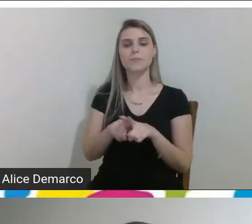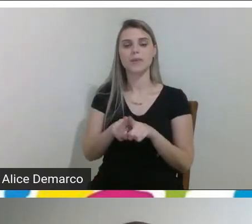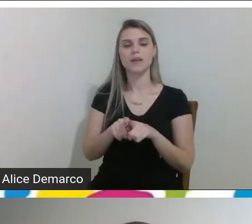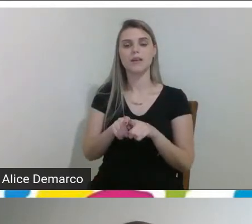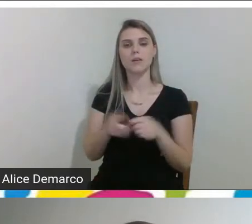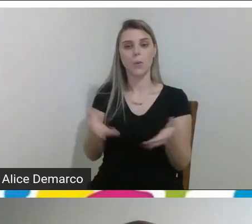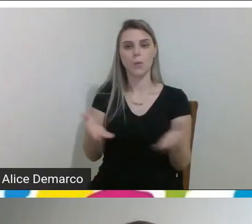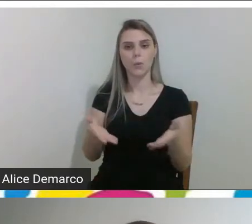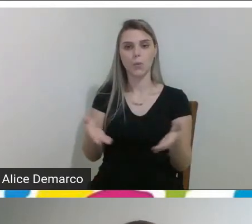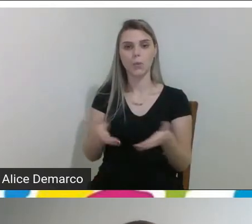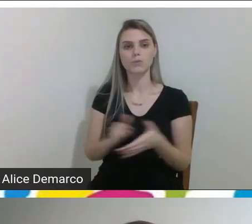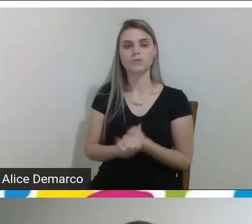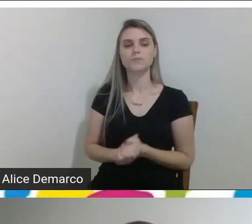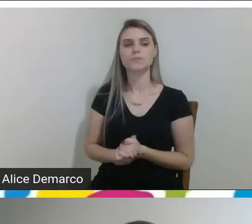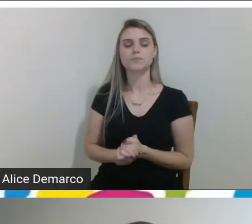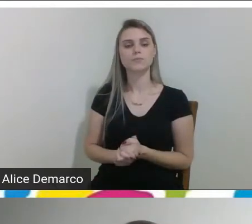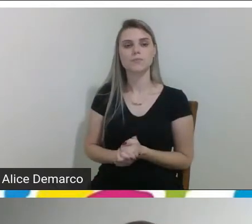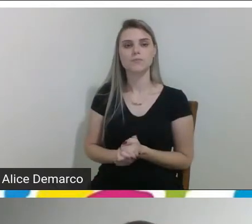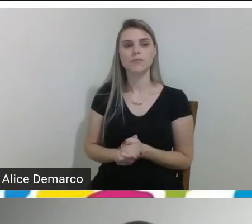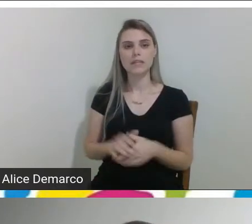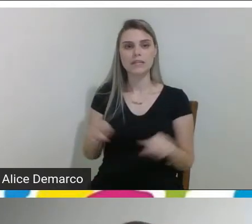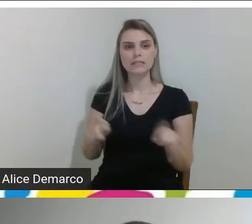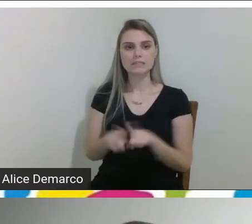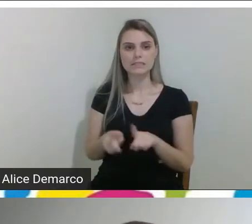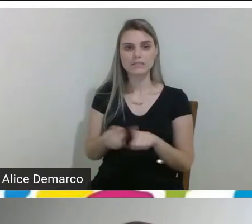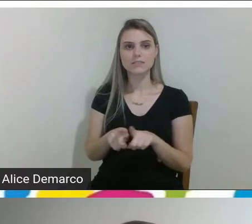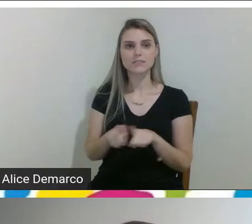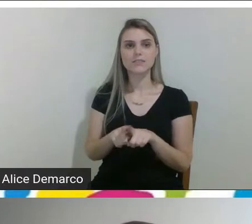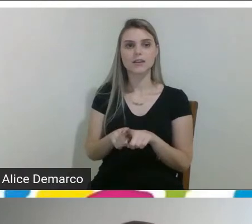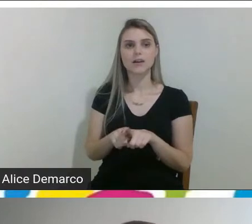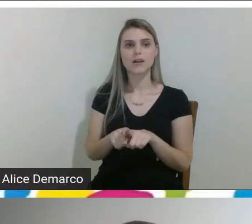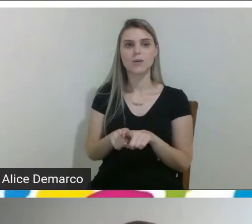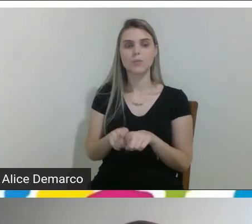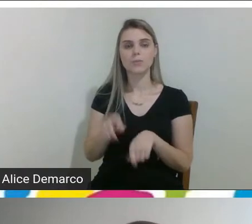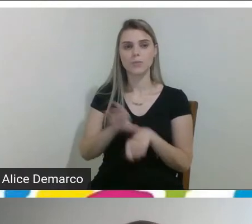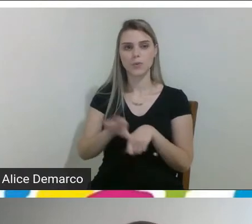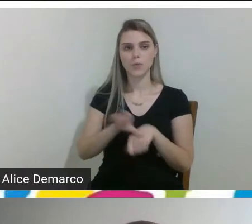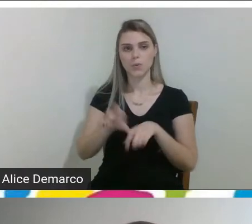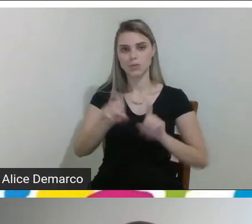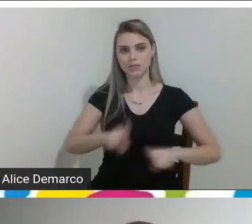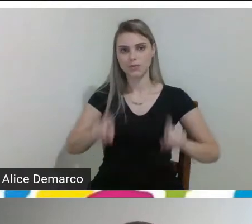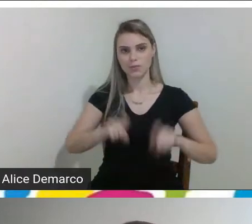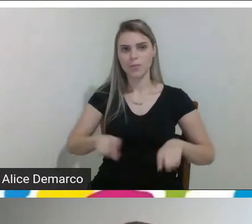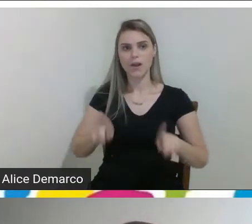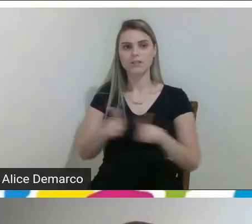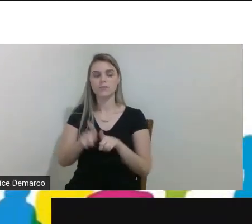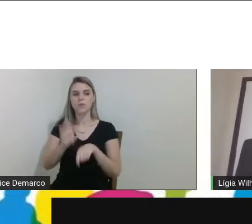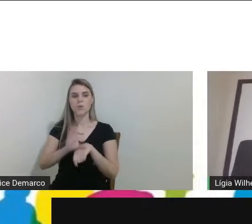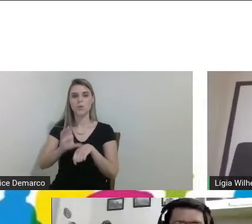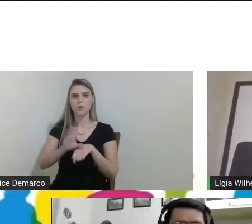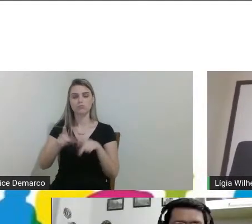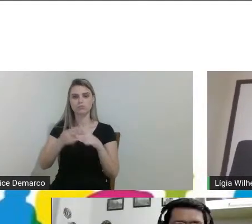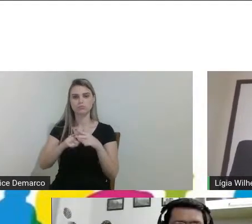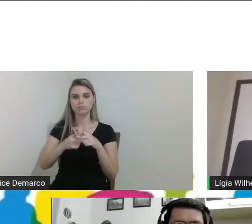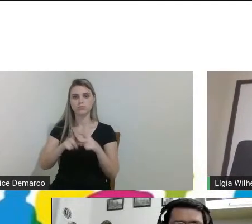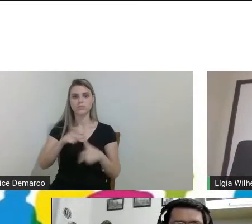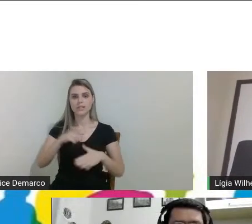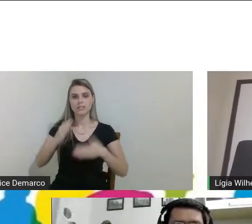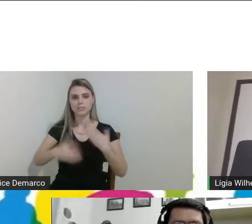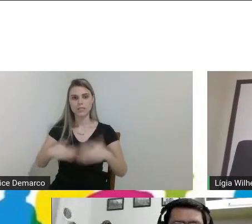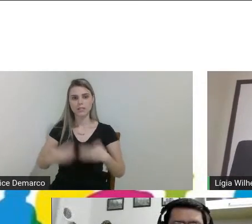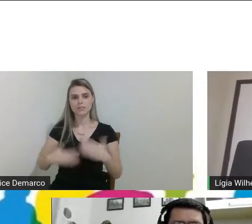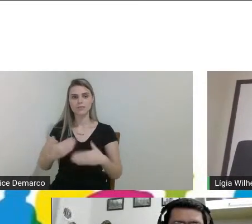e também assim como o curso de informática o curso de mecânica também tem desenvolvido